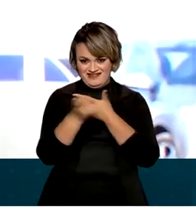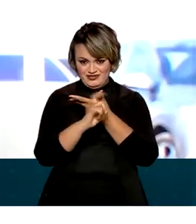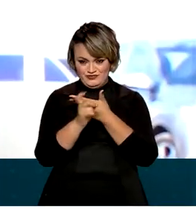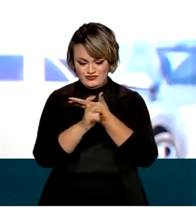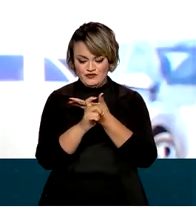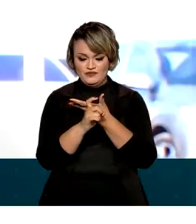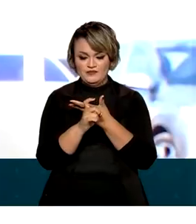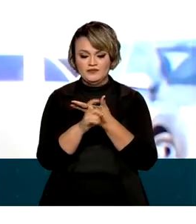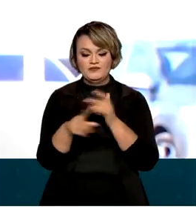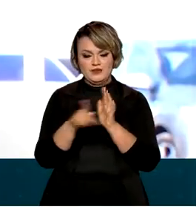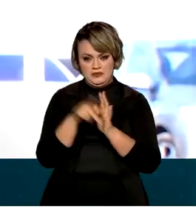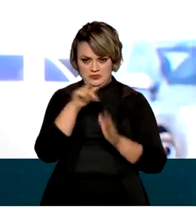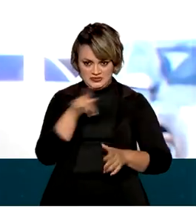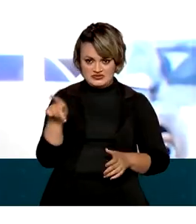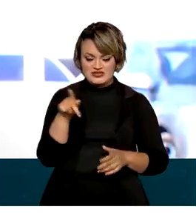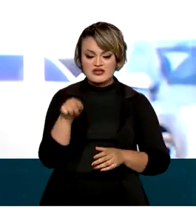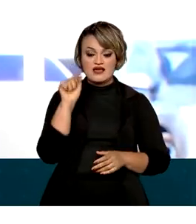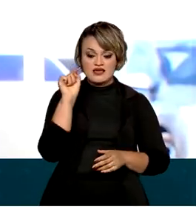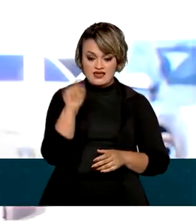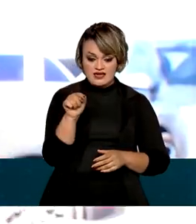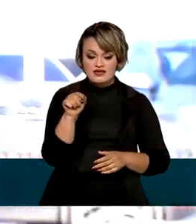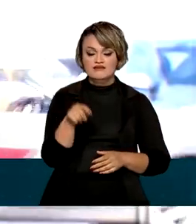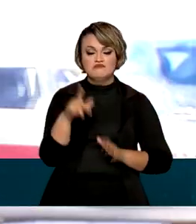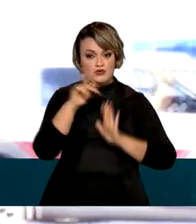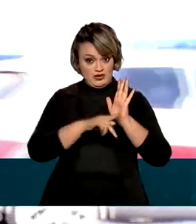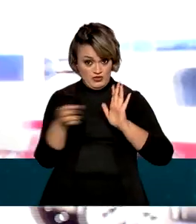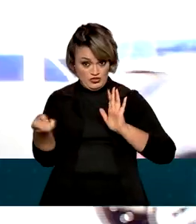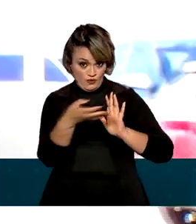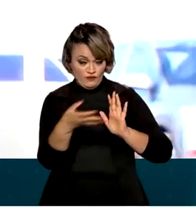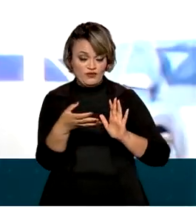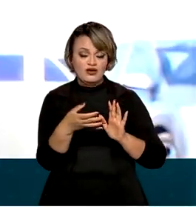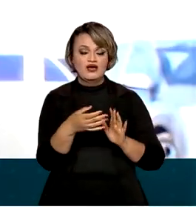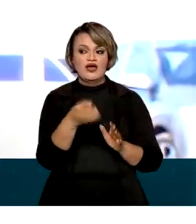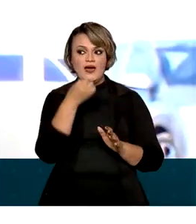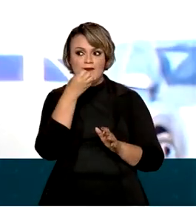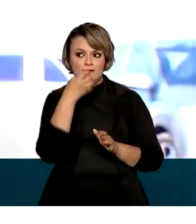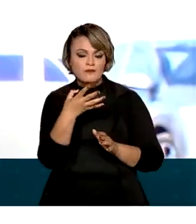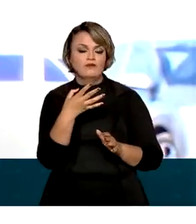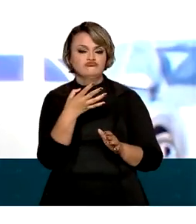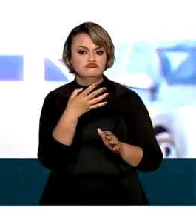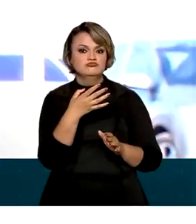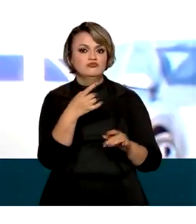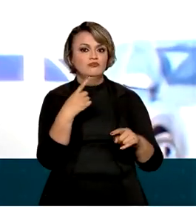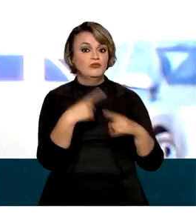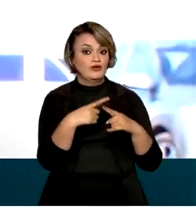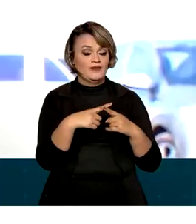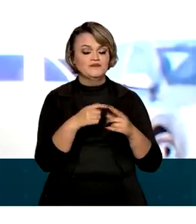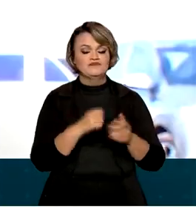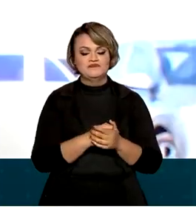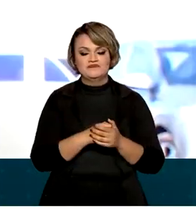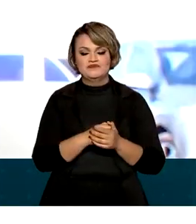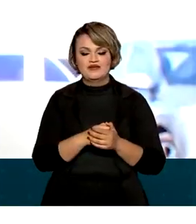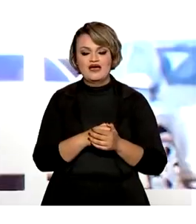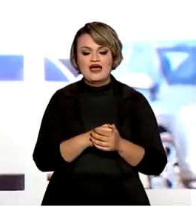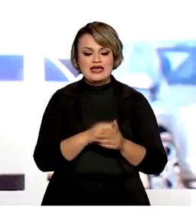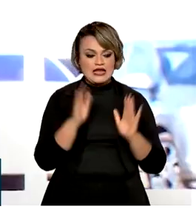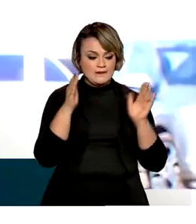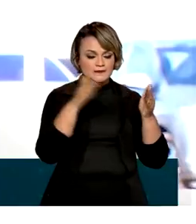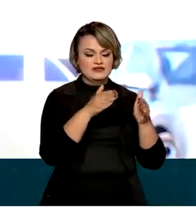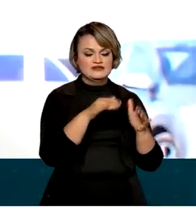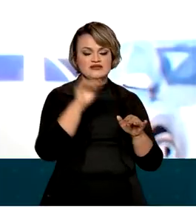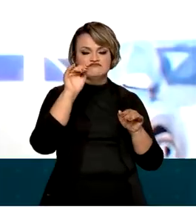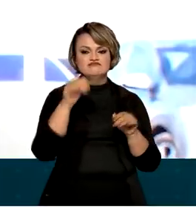Secretaria-Geral da Presidência da República, o programa vai além das ações propostas. Ele vai, na consciência